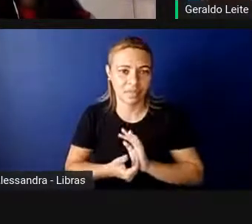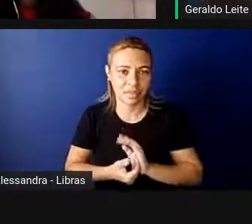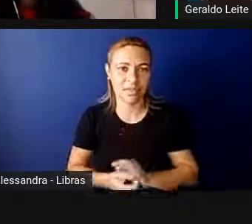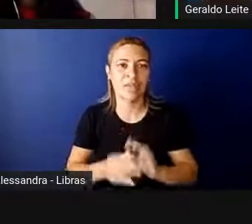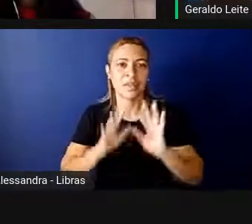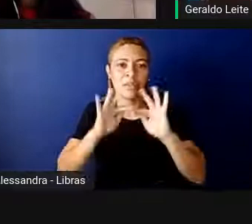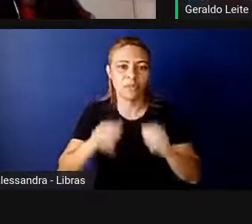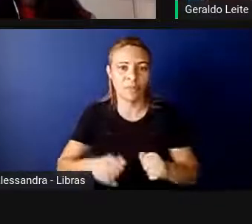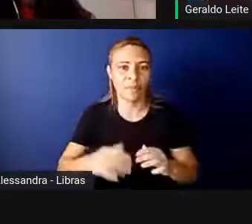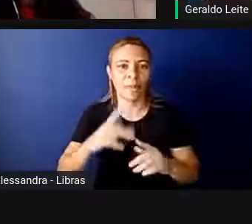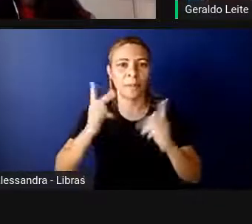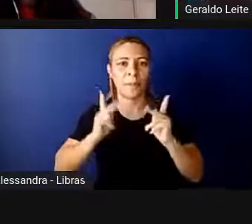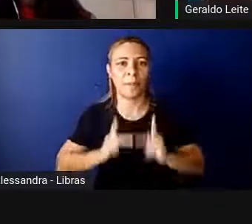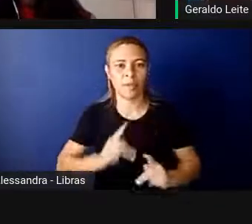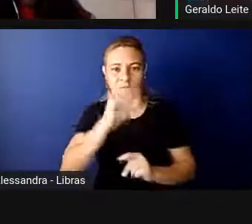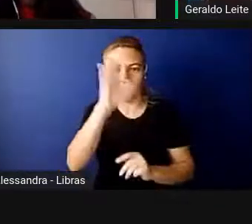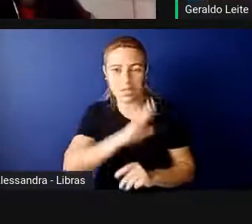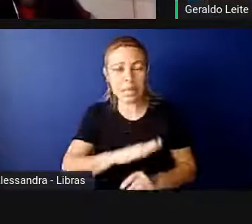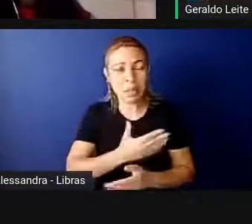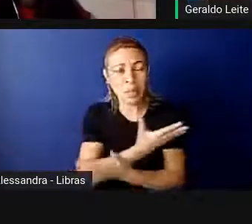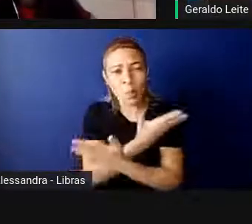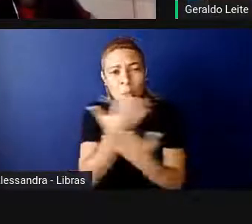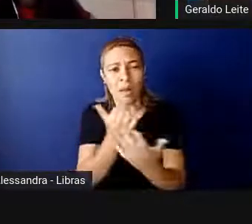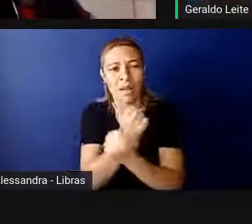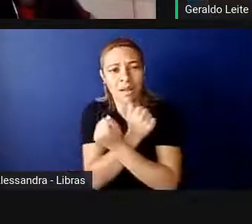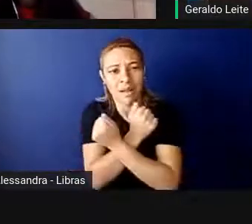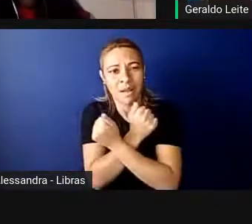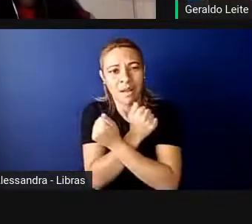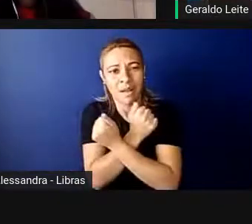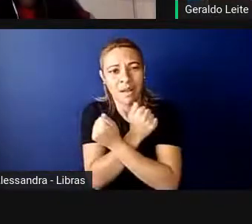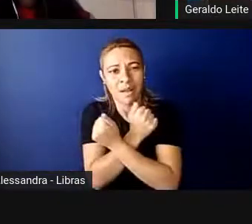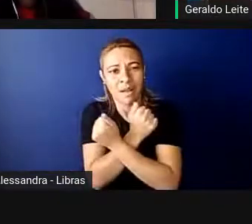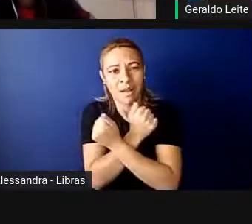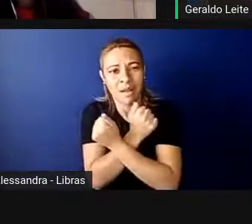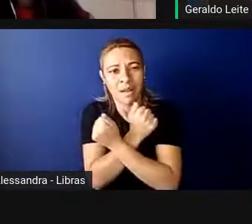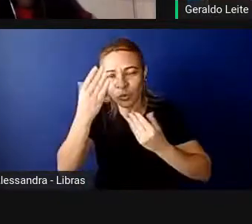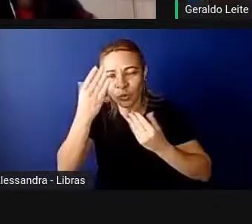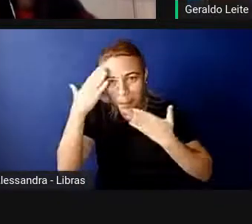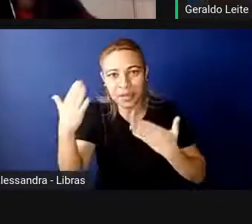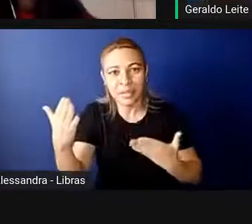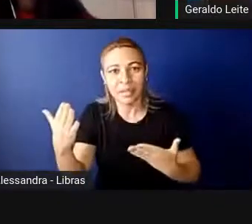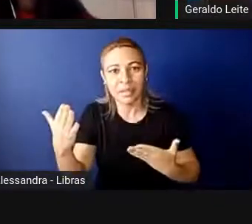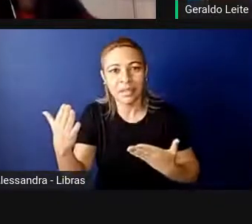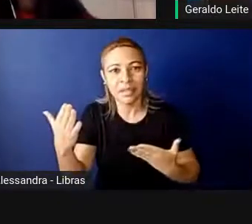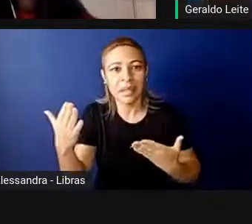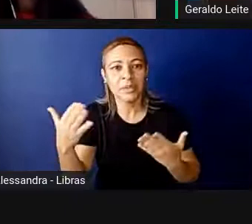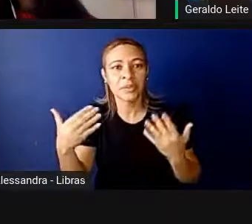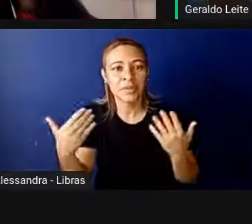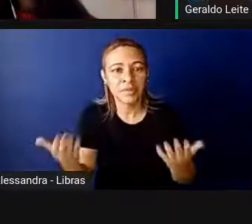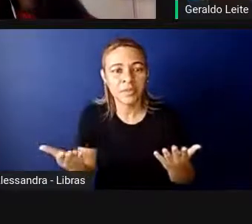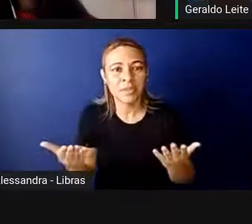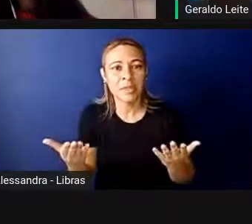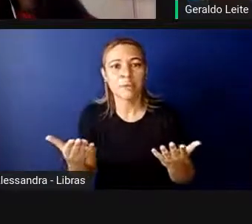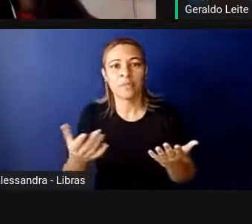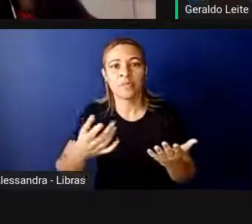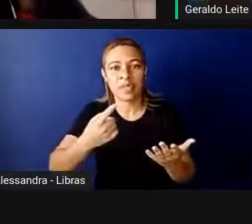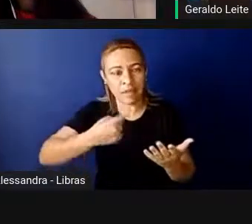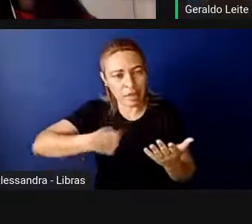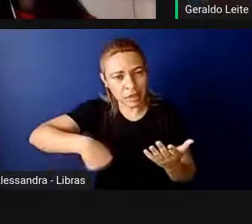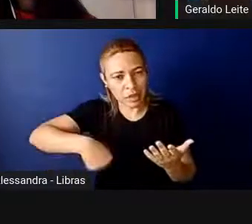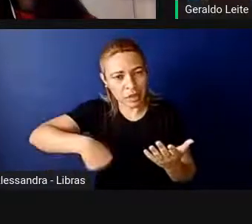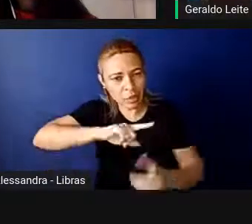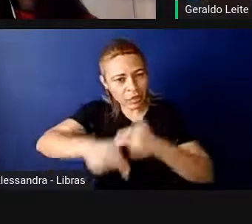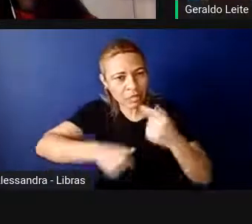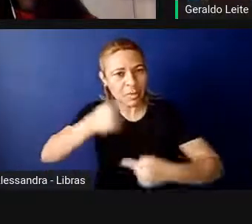brasileiro. Um grande abraço, muito obrigado e a nossa jornada de debates eleitorais